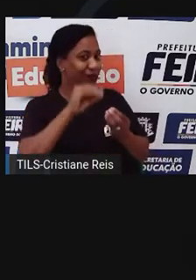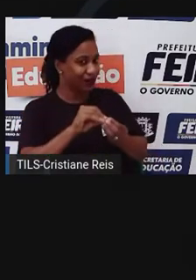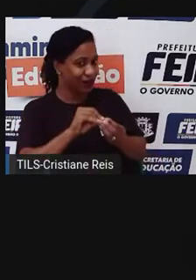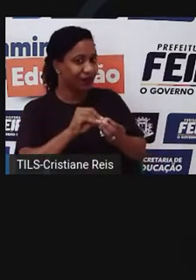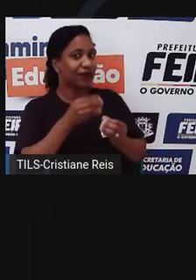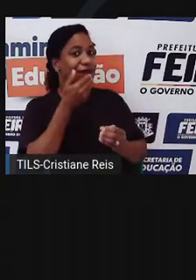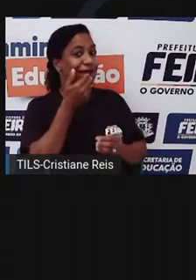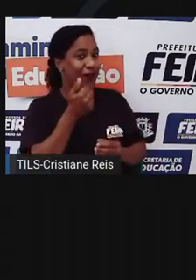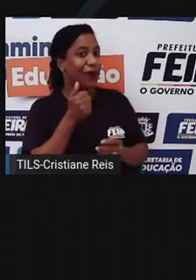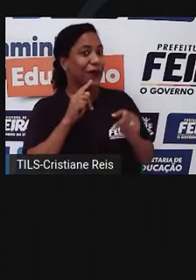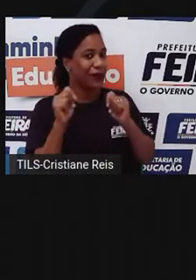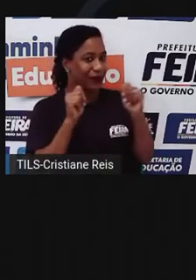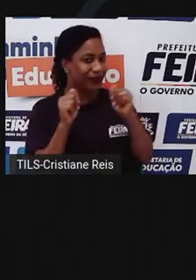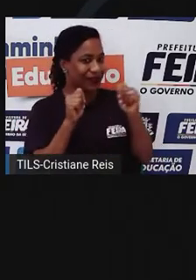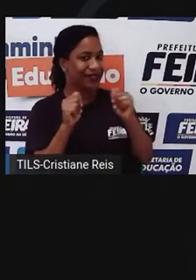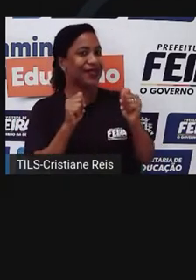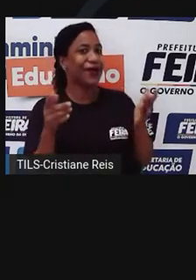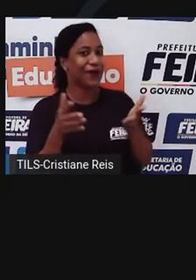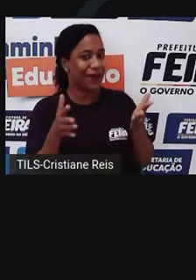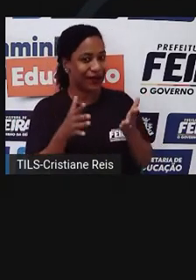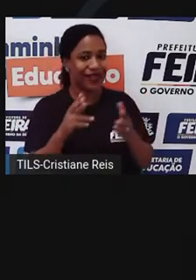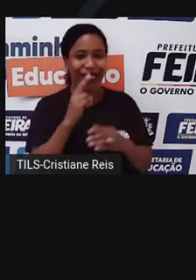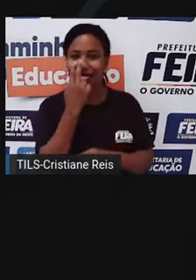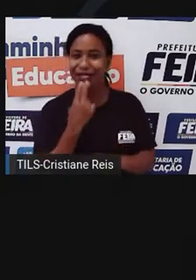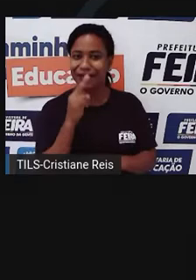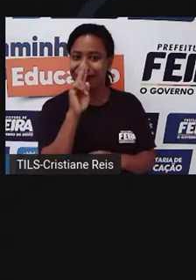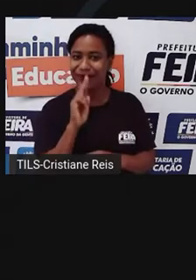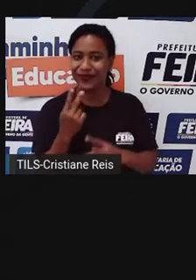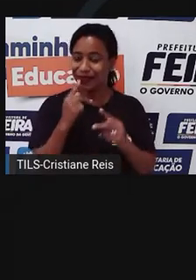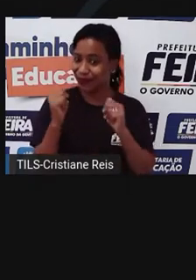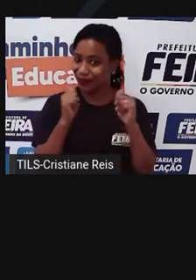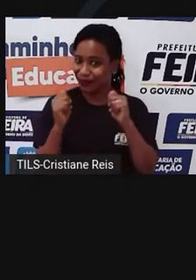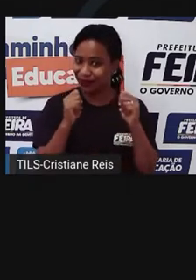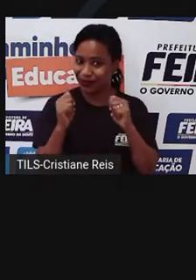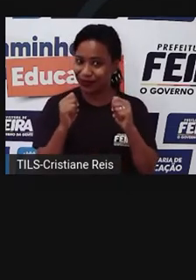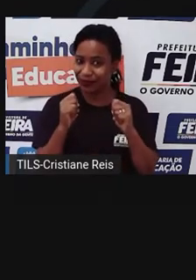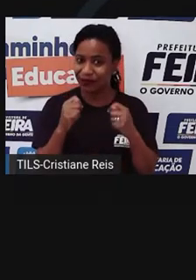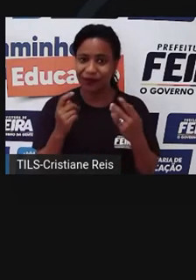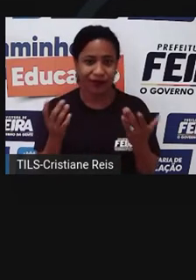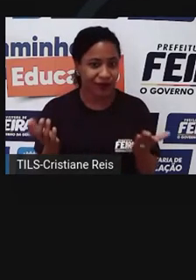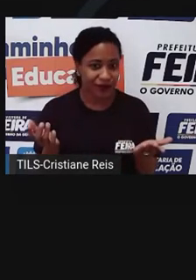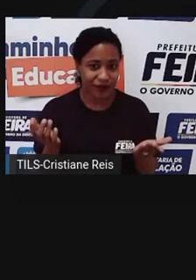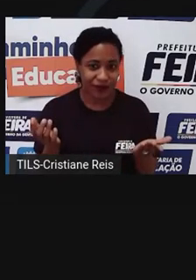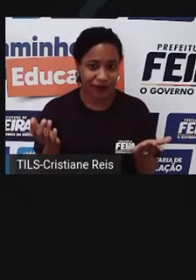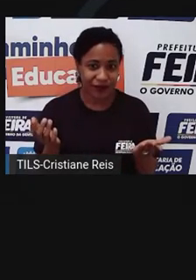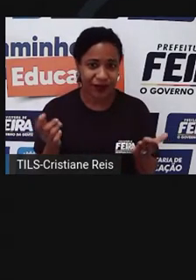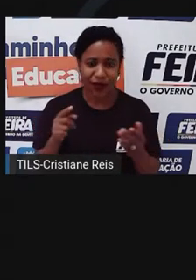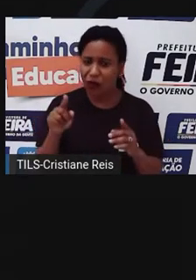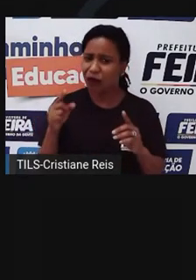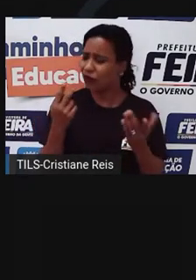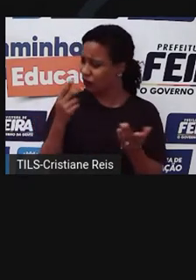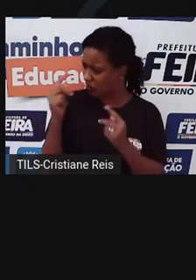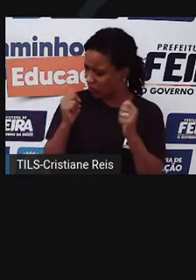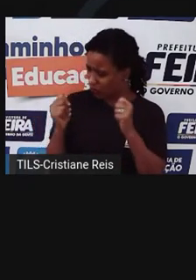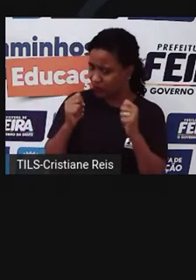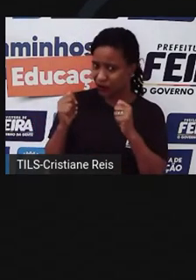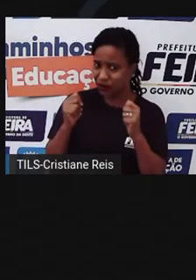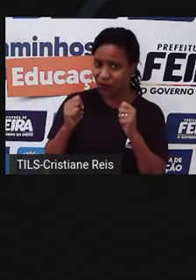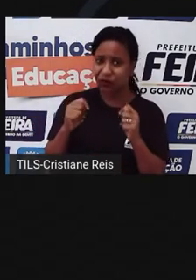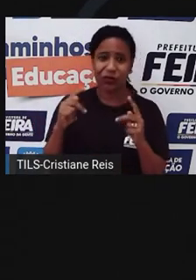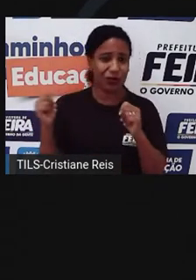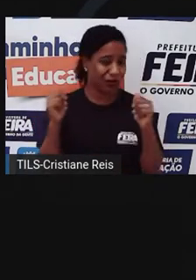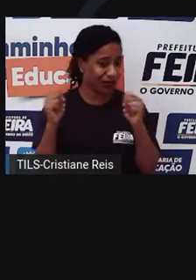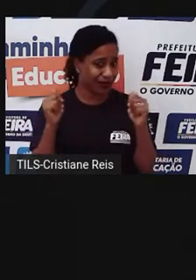já começar economizando no sorvete. É verdade. Ué, Magali, você não ia economizar? Mas eu tô